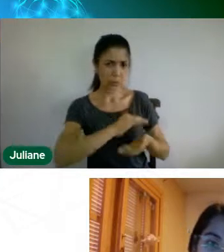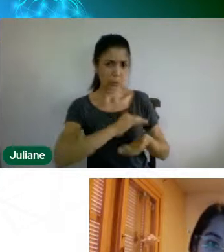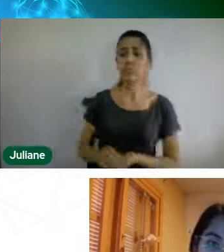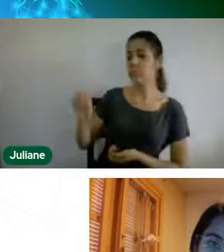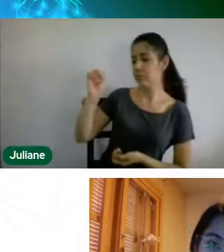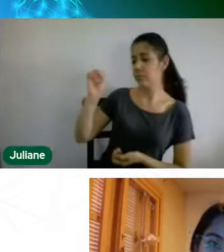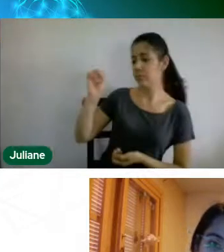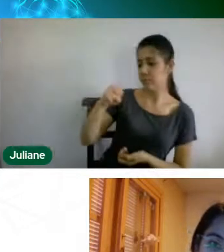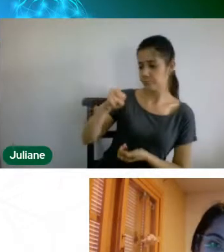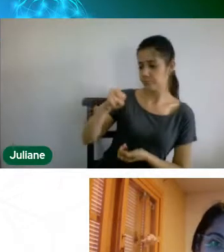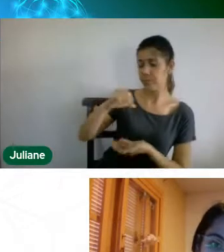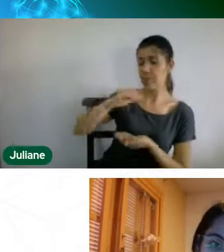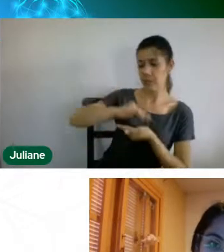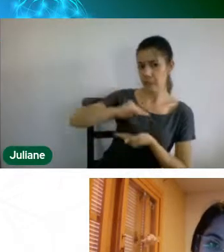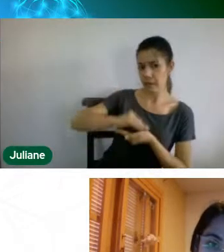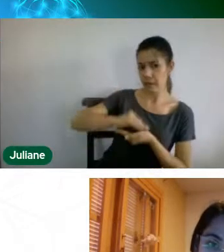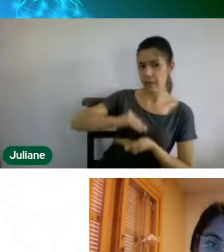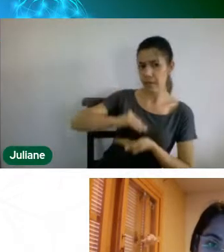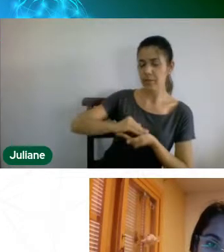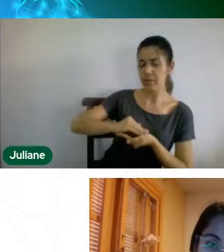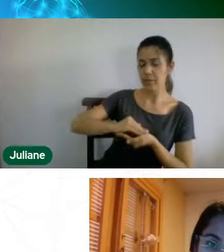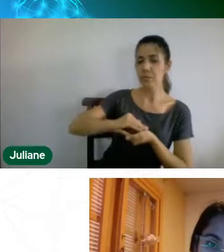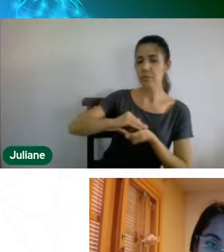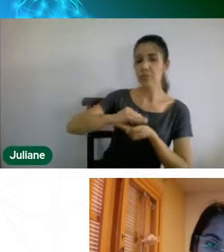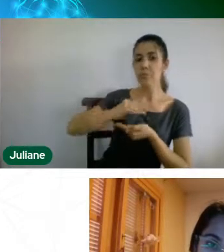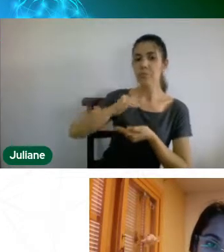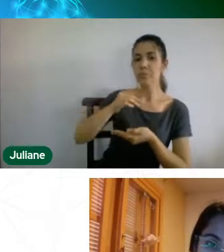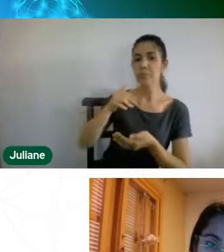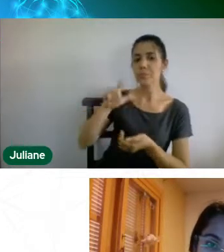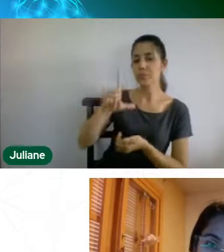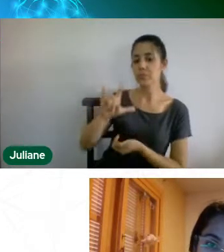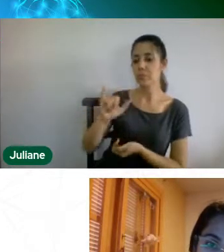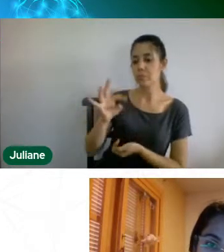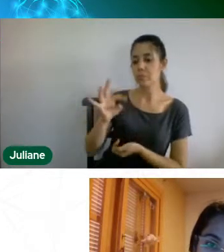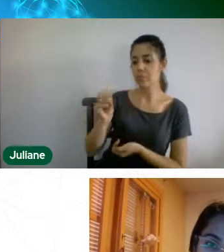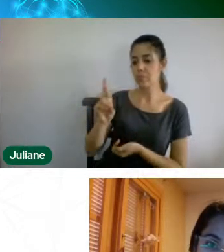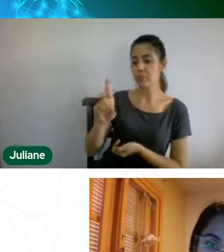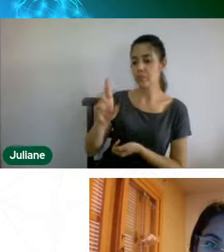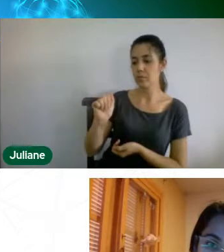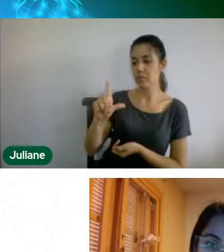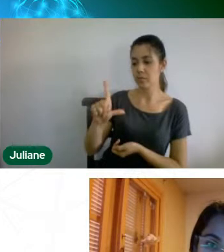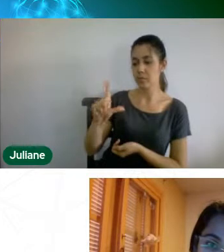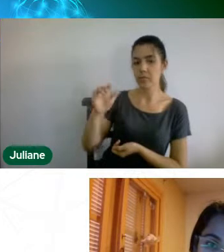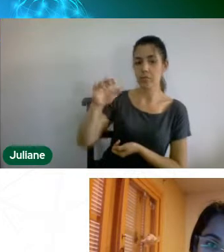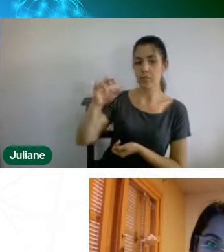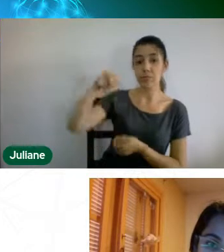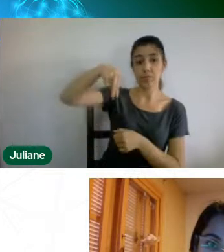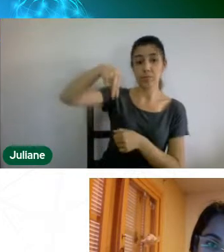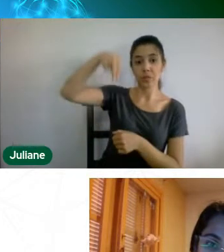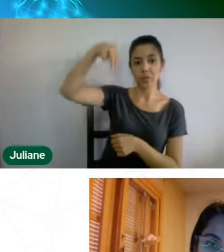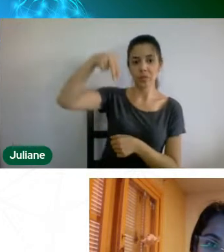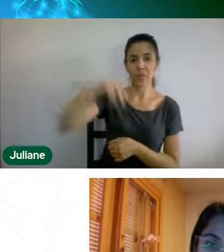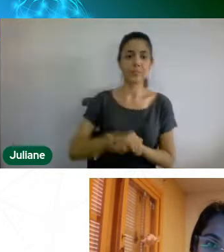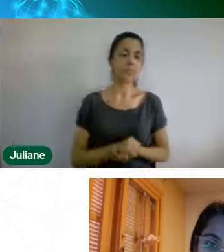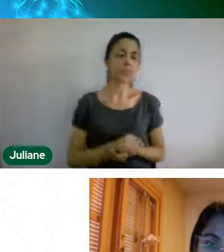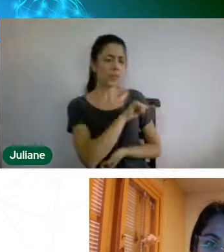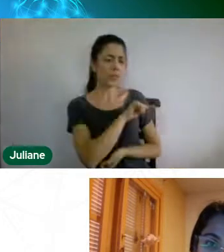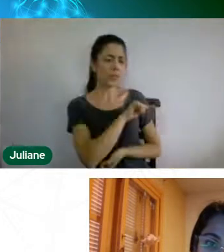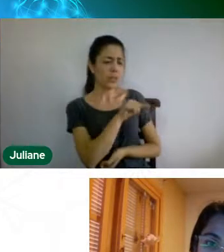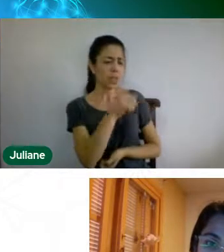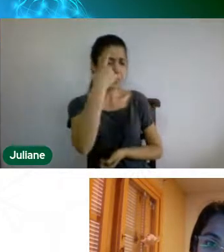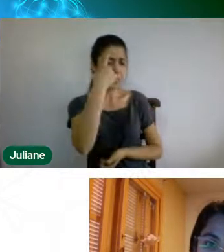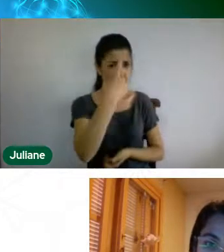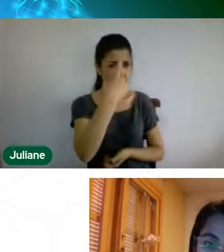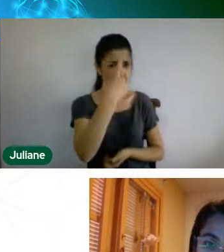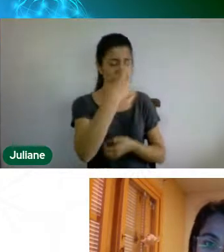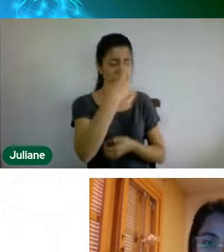a nossa, tá. Vocês pensam, tipo, em fazer uma ampla divulgação dentro do Rio Grande do Sul, ou mais, tipo, regional? E